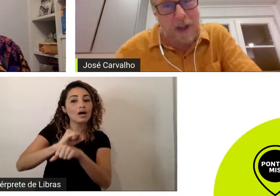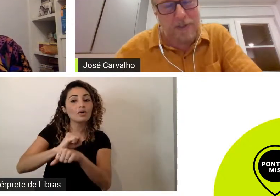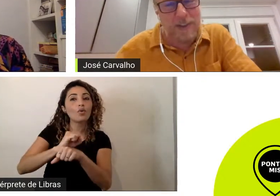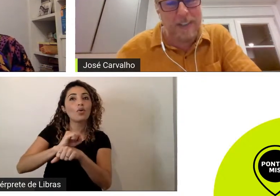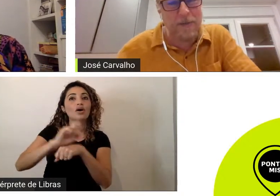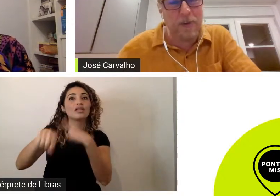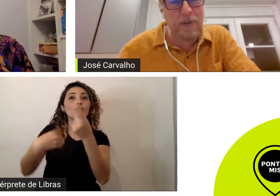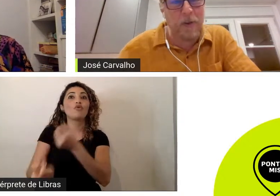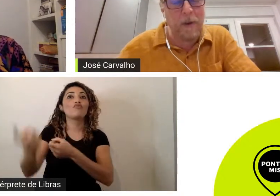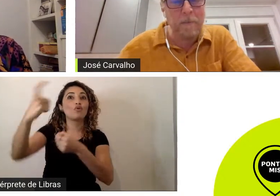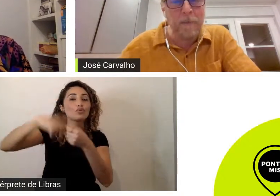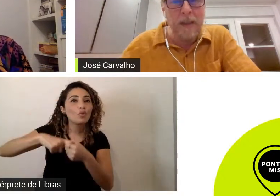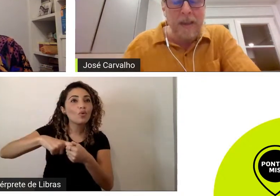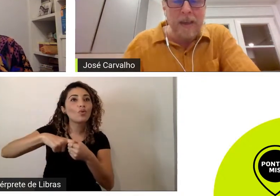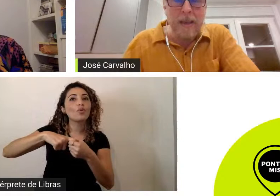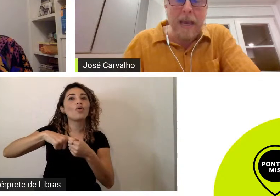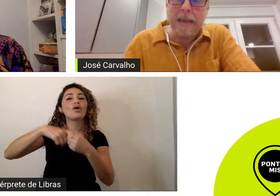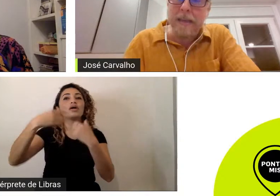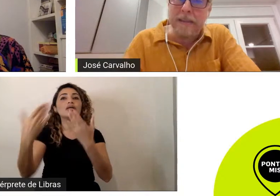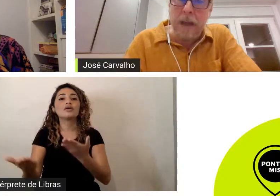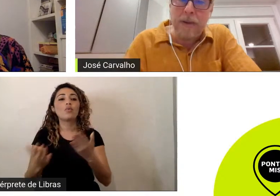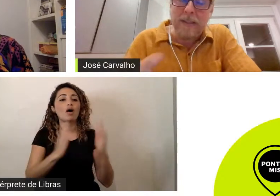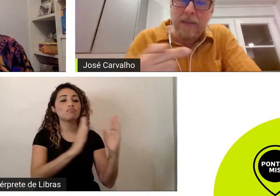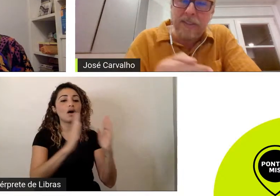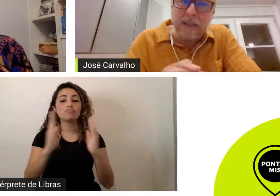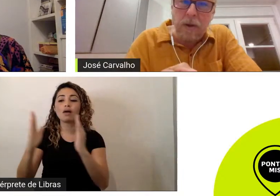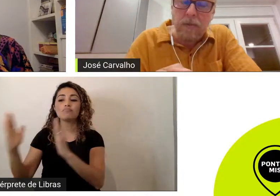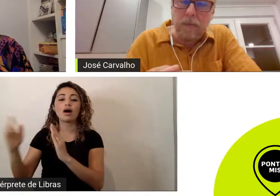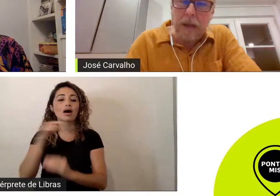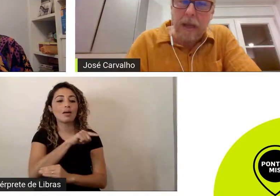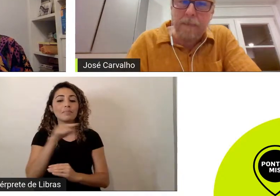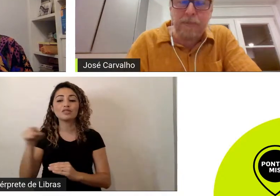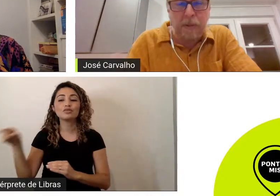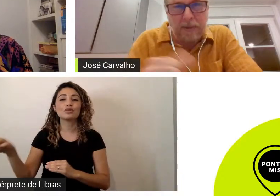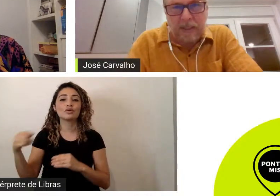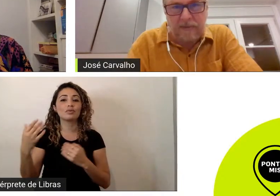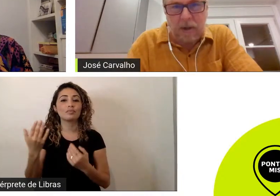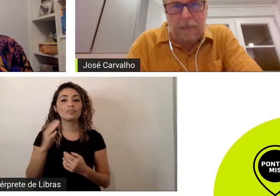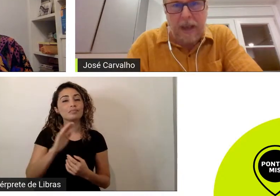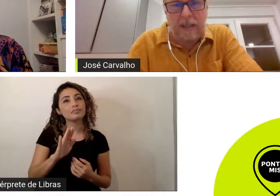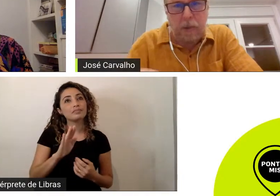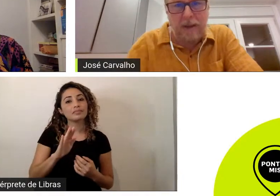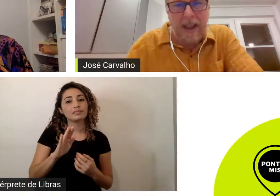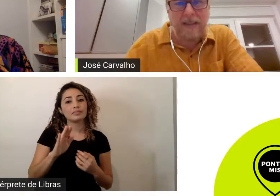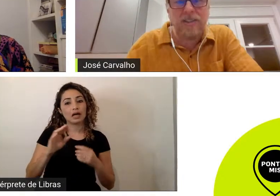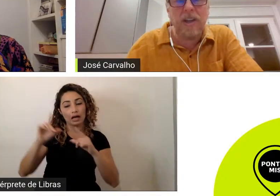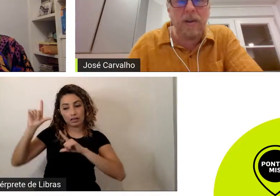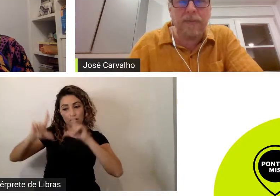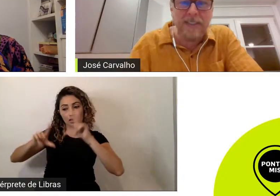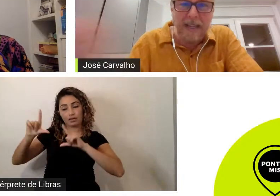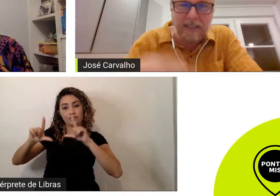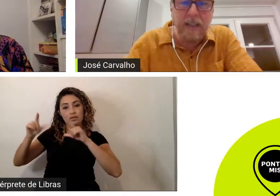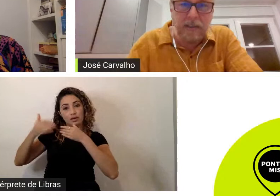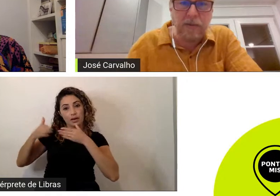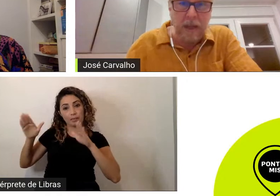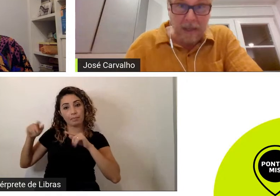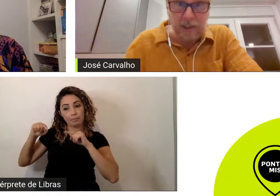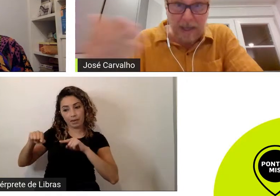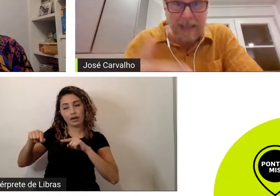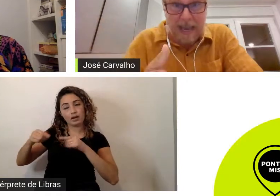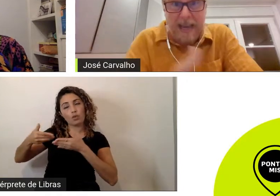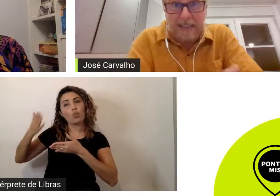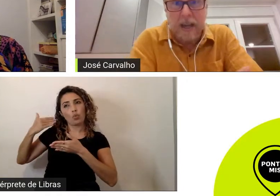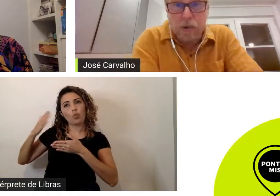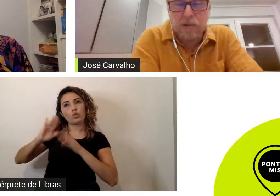que episódio você voltou não que a televisão principalmente a televisão aberta broadcast já não fizesse isso